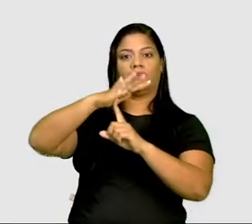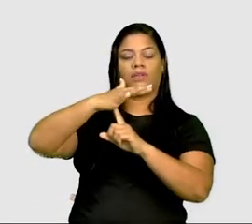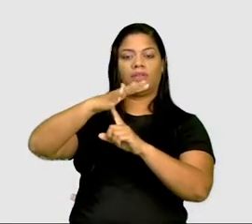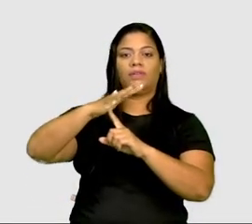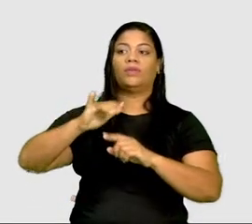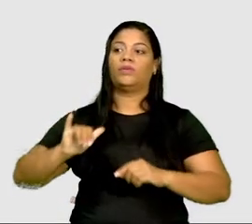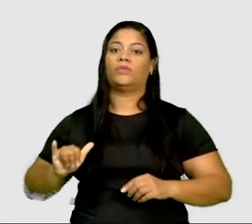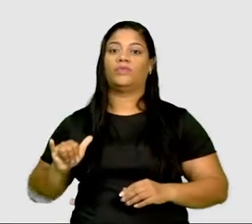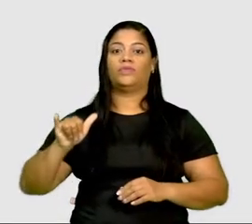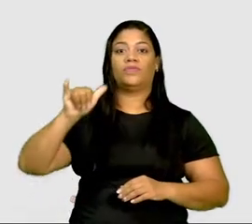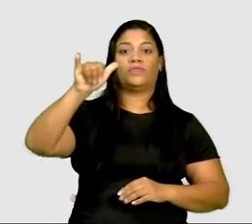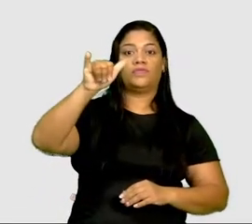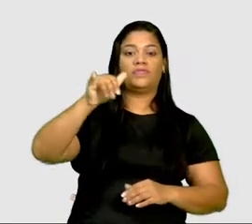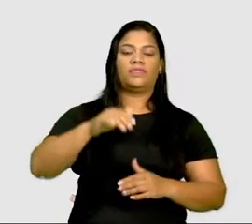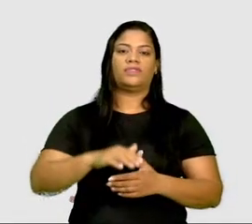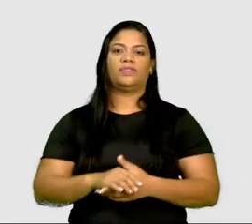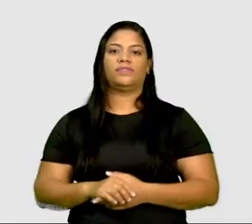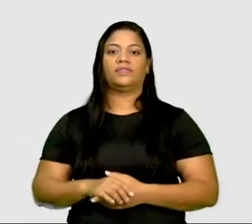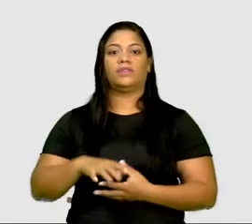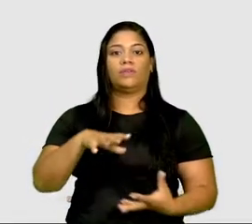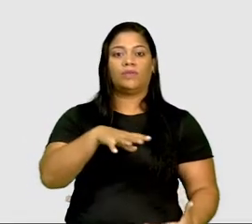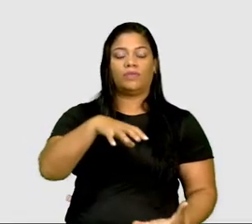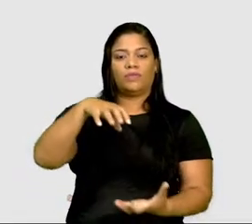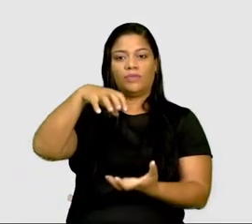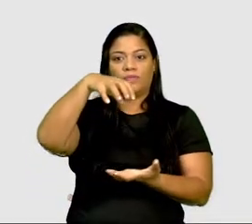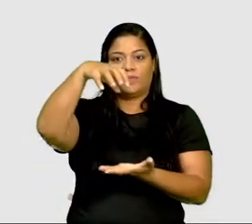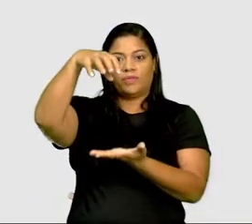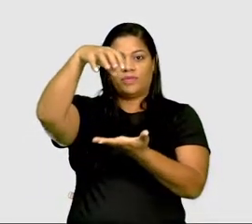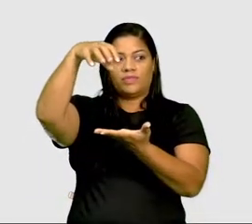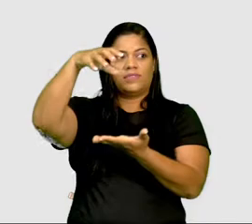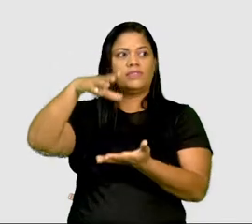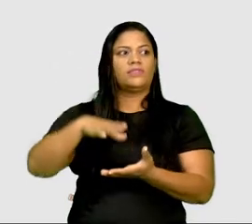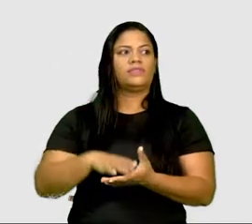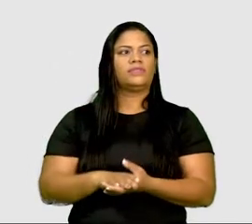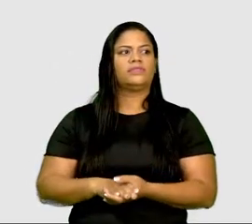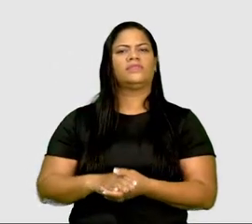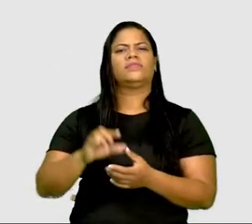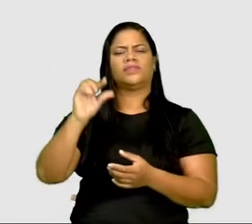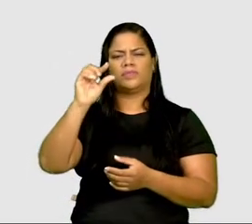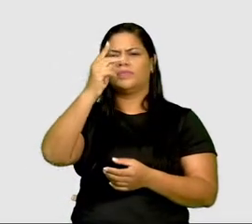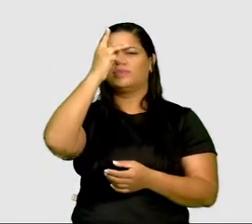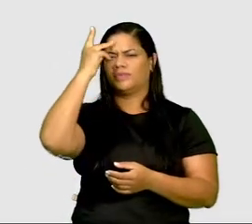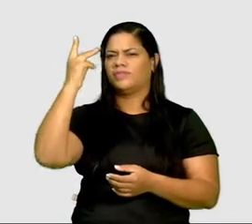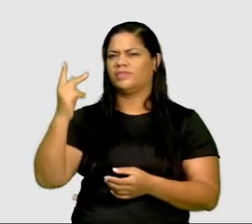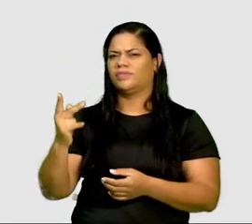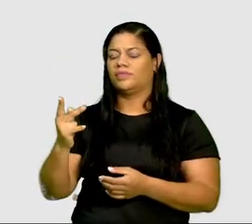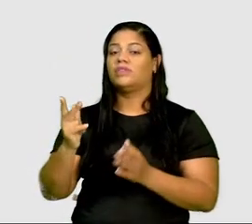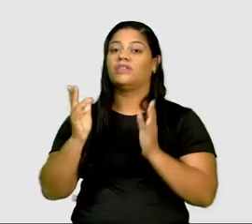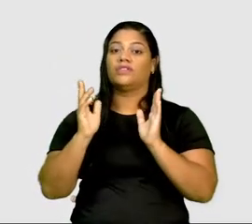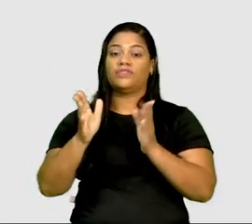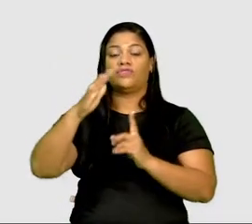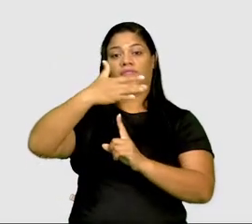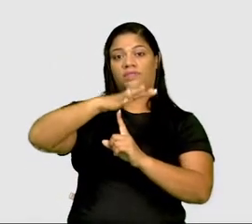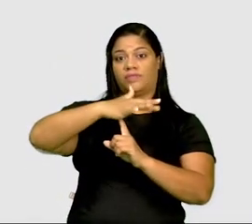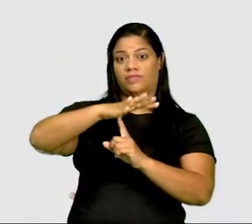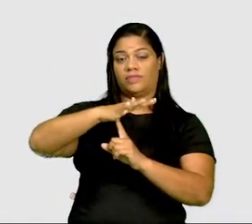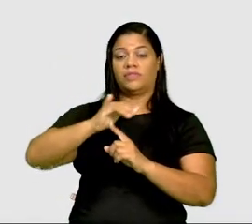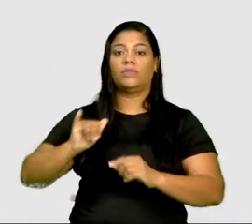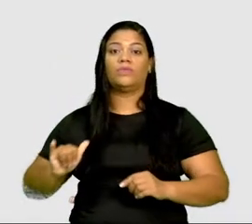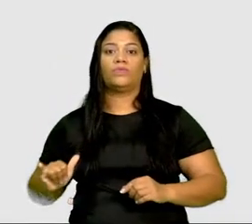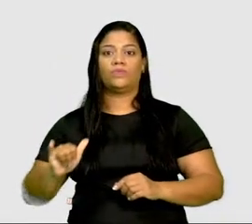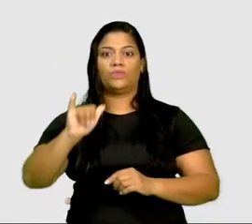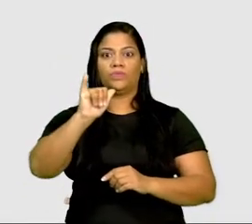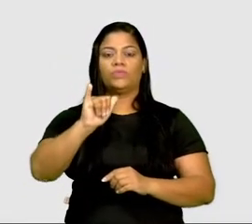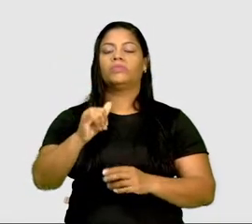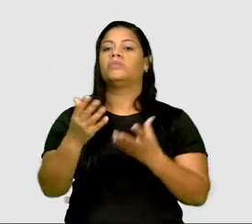avião, tá? Aí temos aí o balão, que vai levar poucas pessoas. Já os helicópteros e aviões,